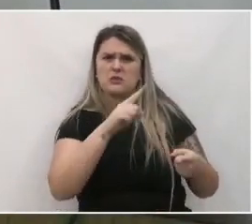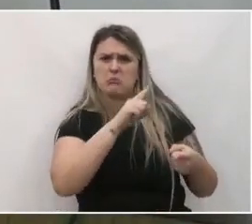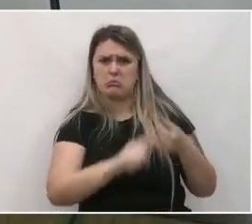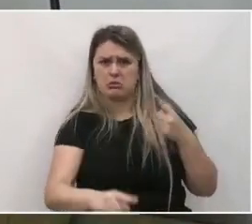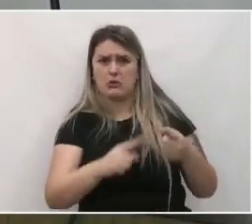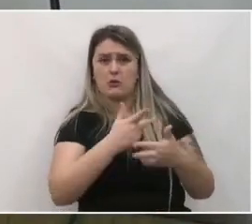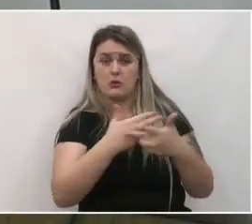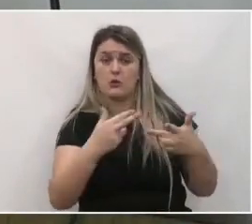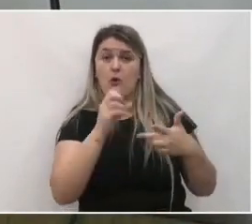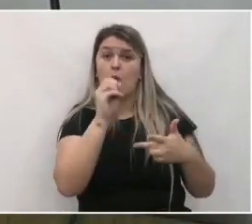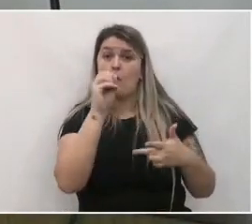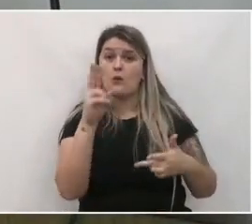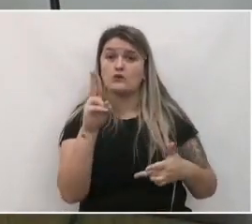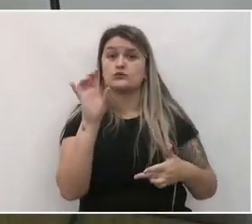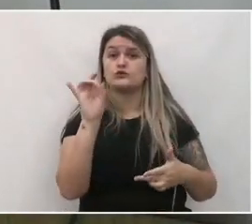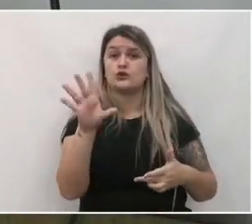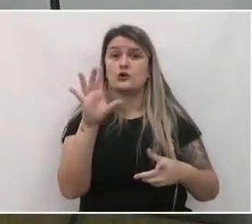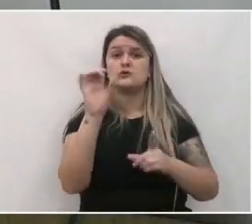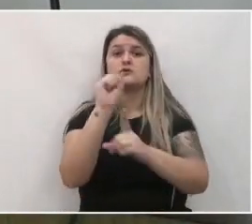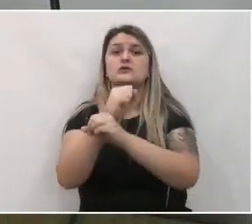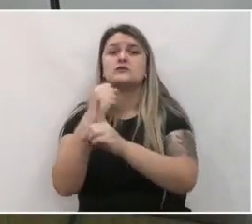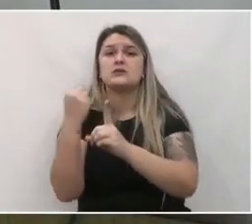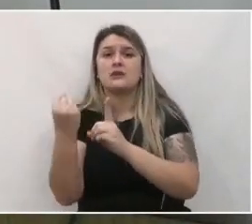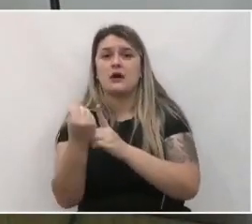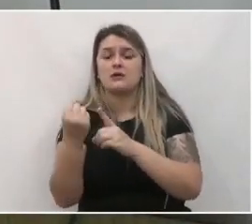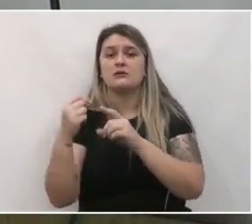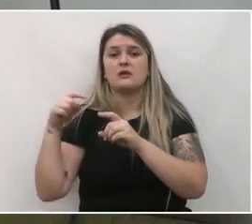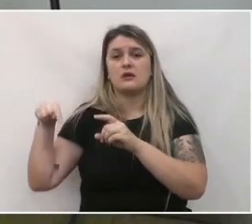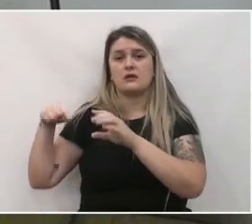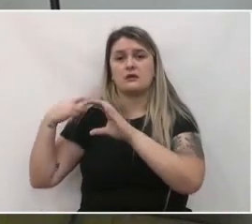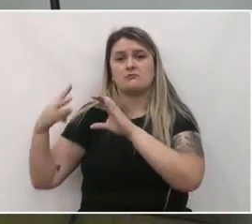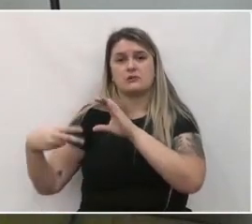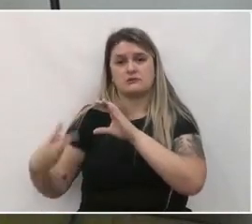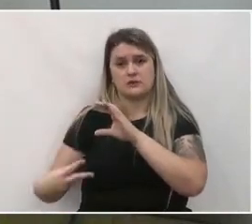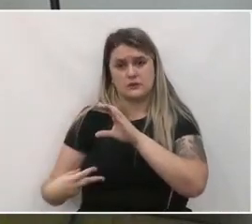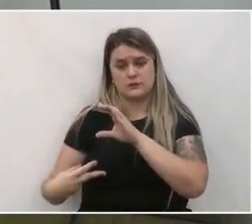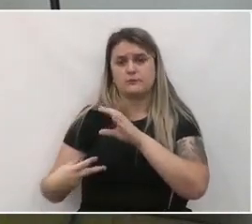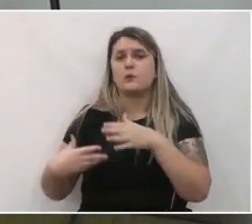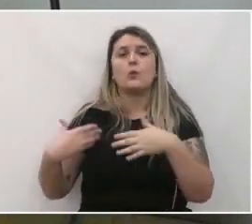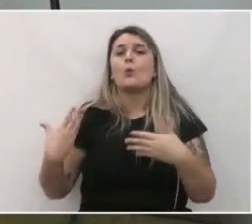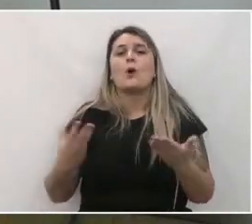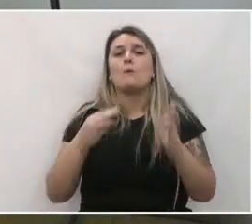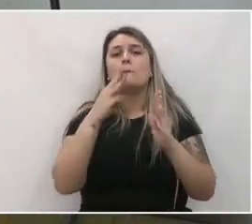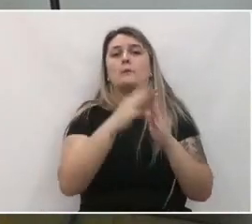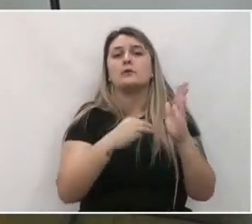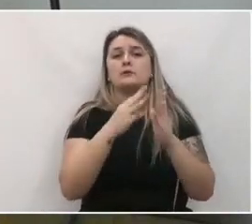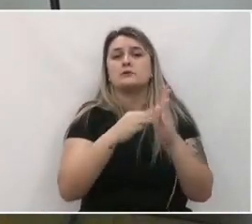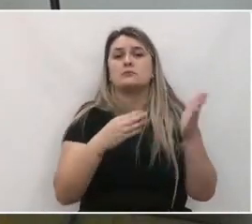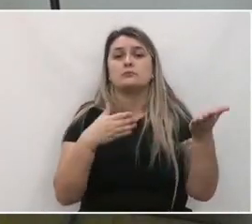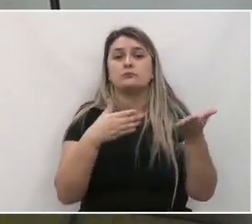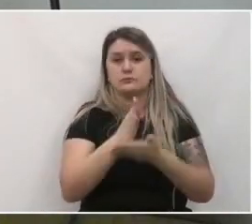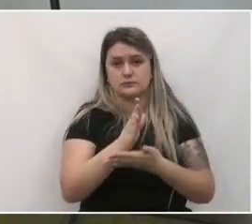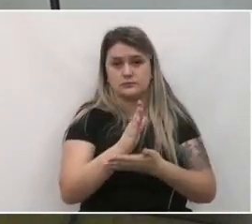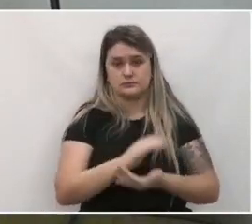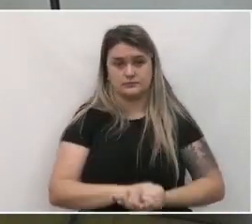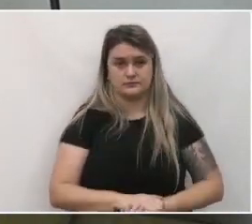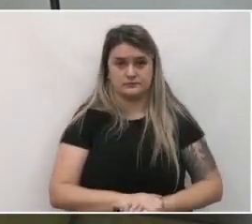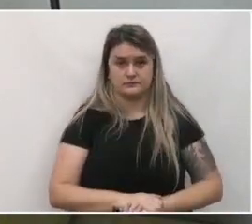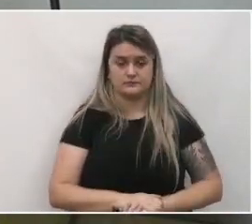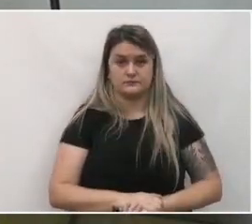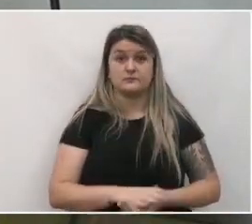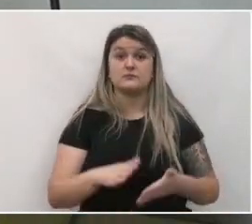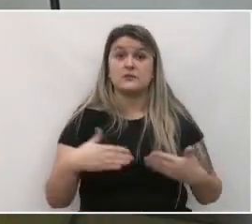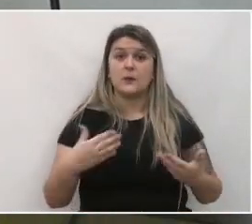coisa ou depende somente da sociedade e da Câmara de Vereadores? Qual a metodologia de aprovação? Bom,